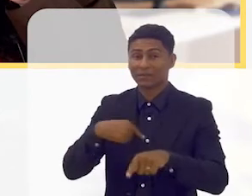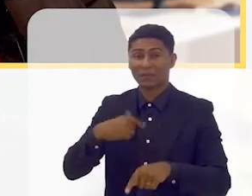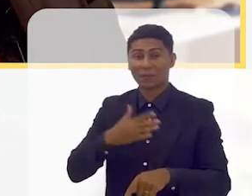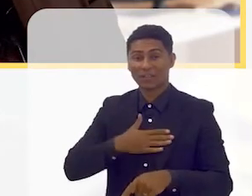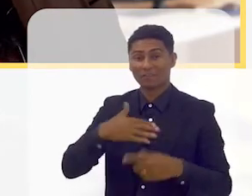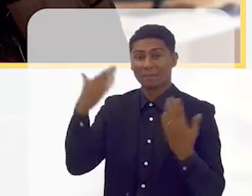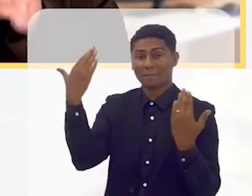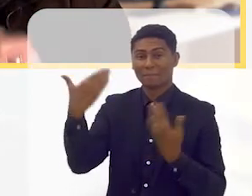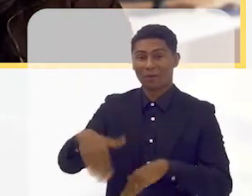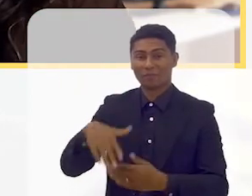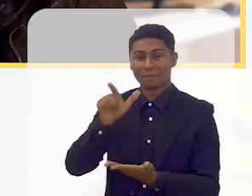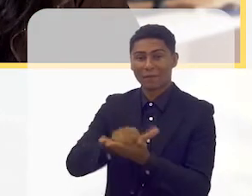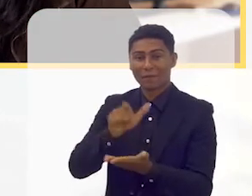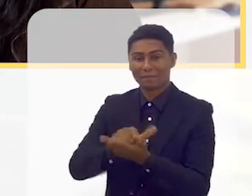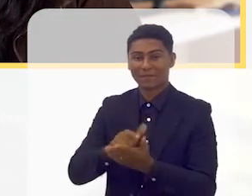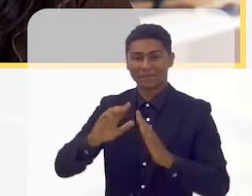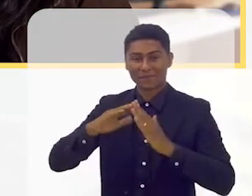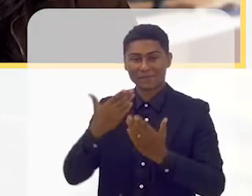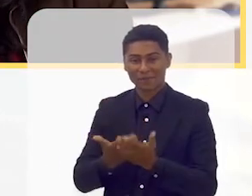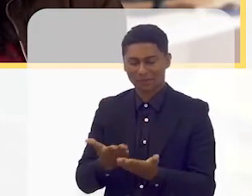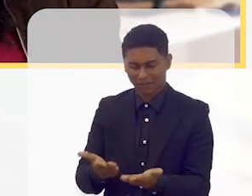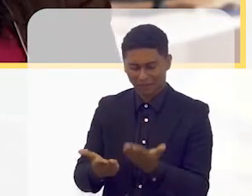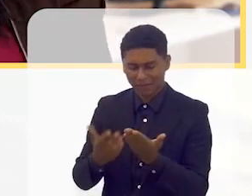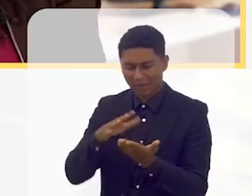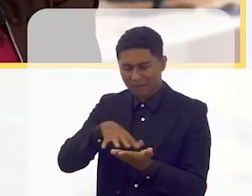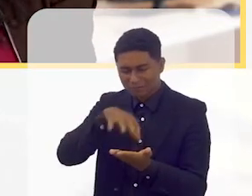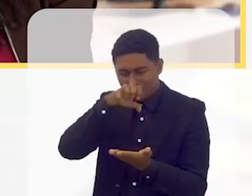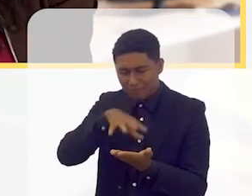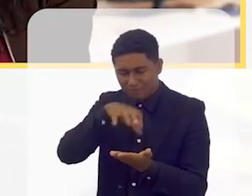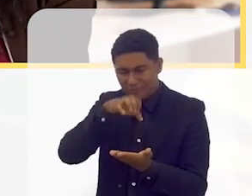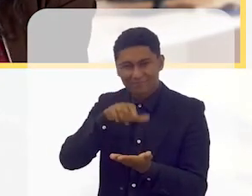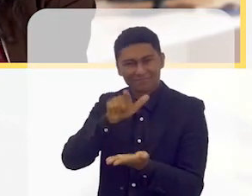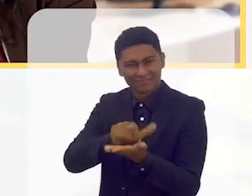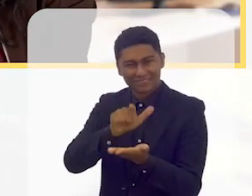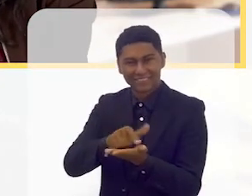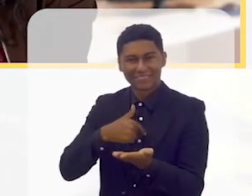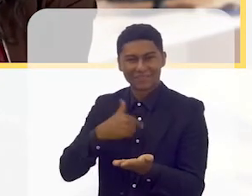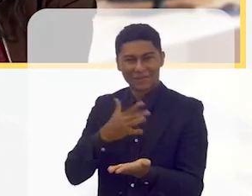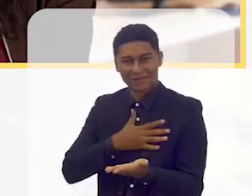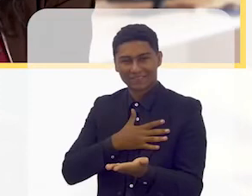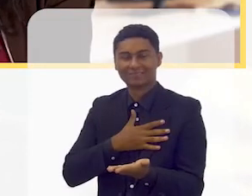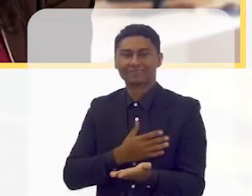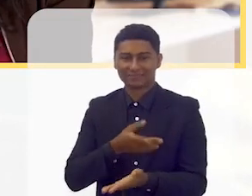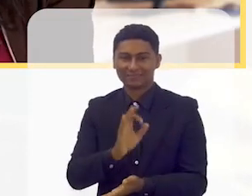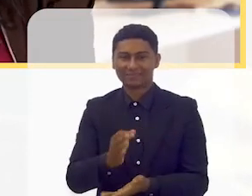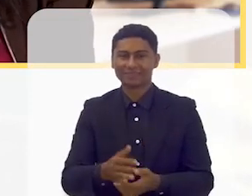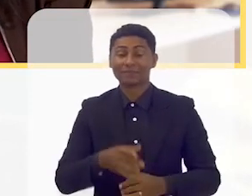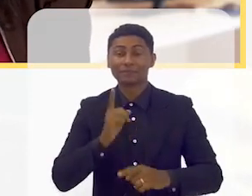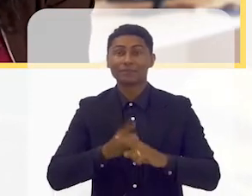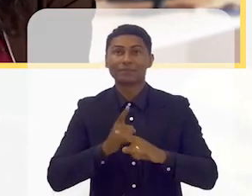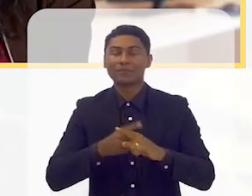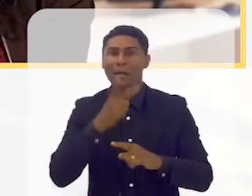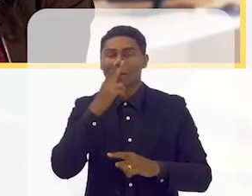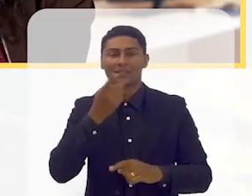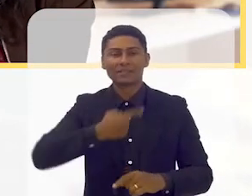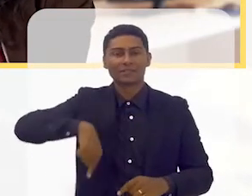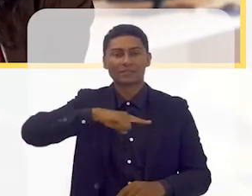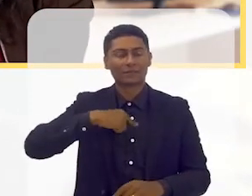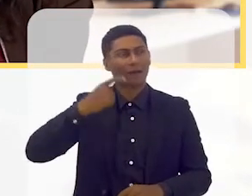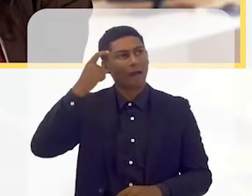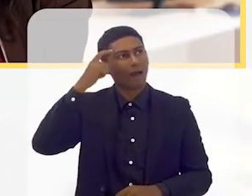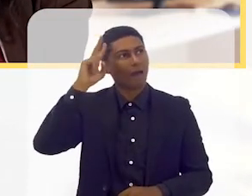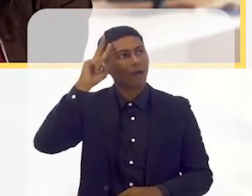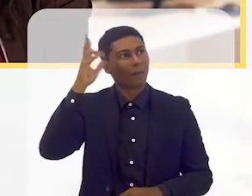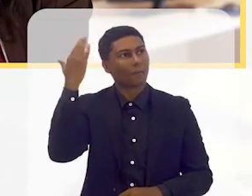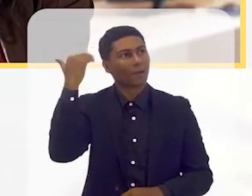provas na escola cada um tem um cheiro porque esse cheiro nos remete para alguma coisa alguma história da nossa vida não